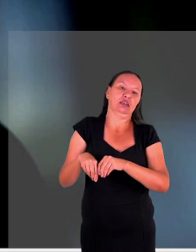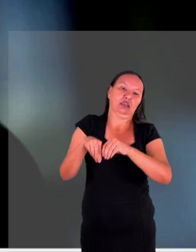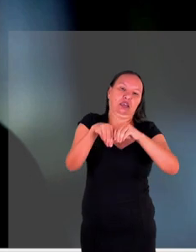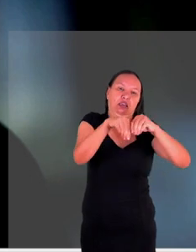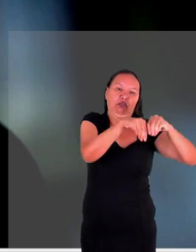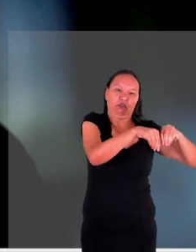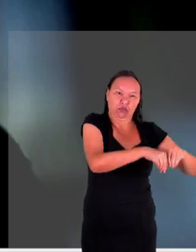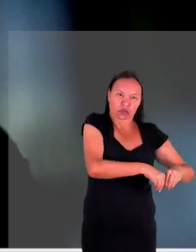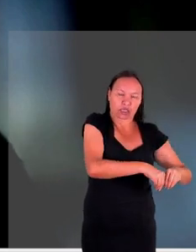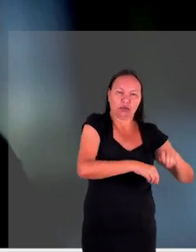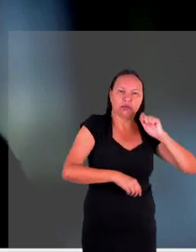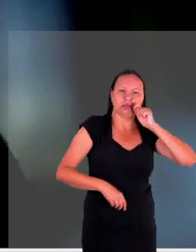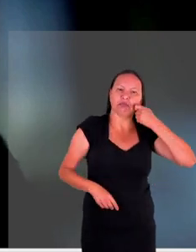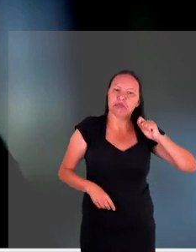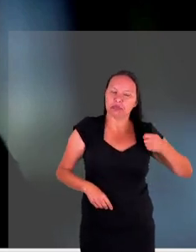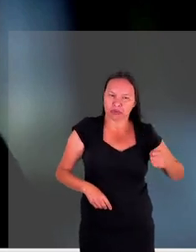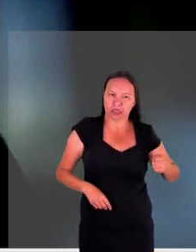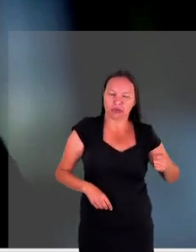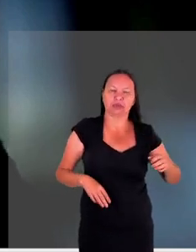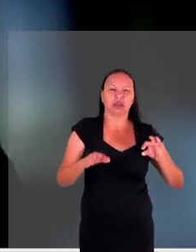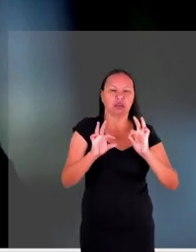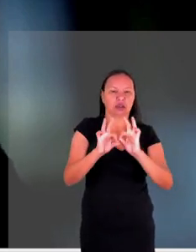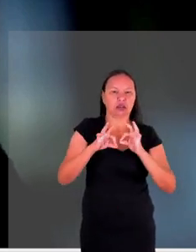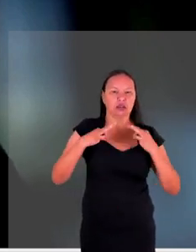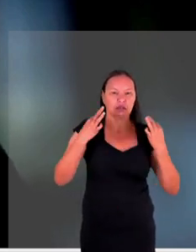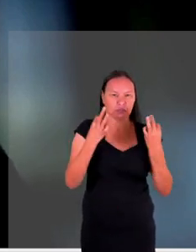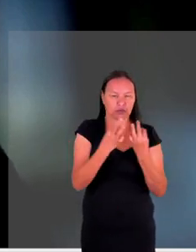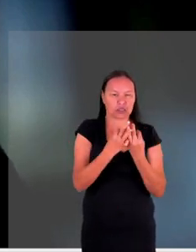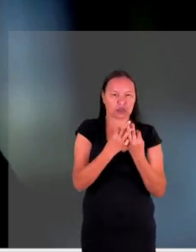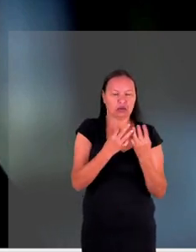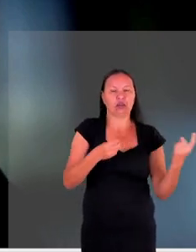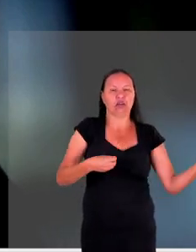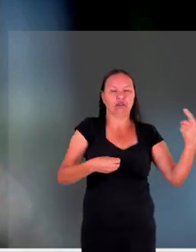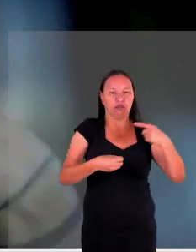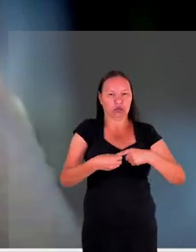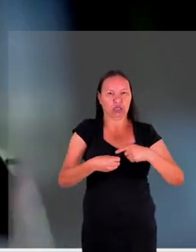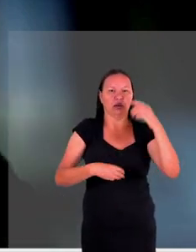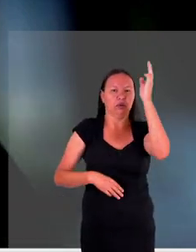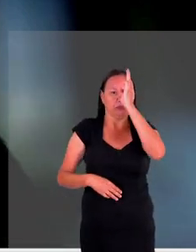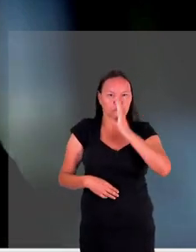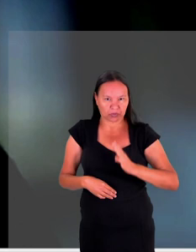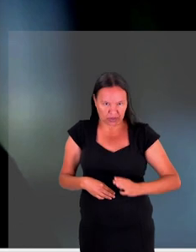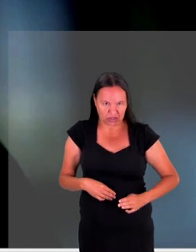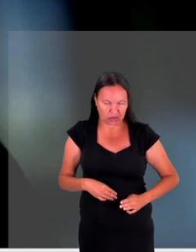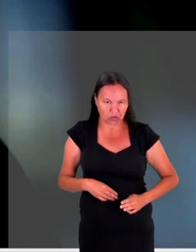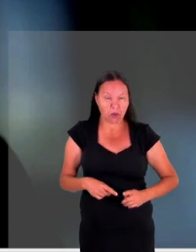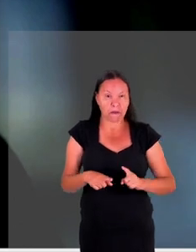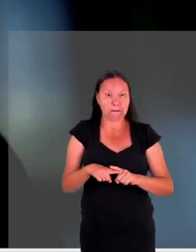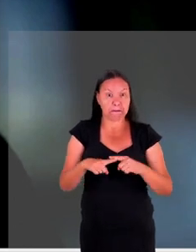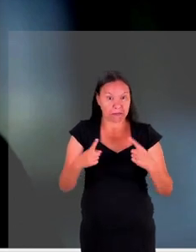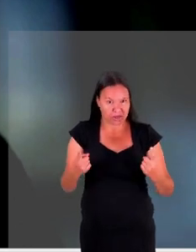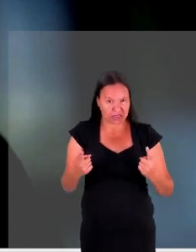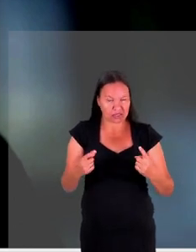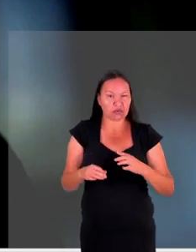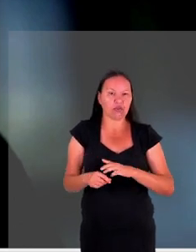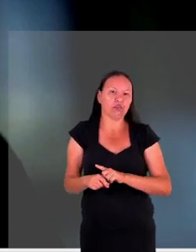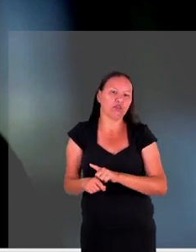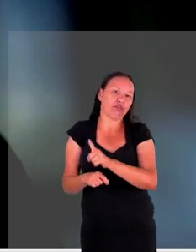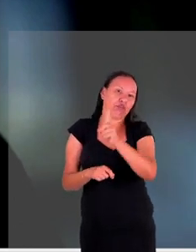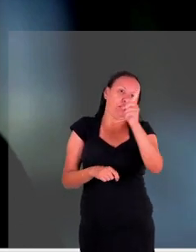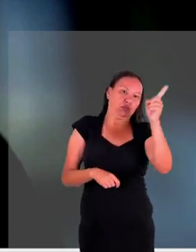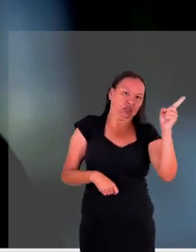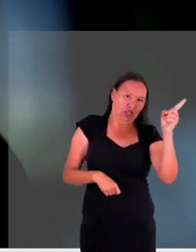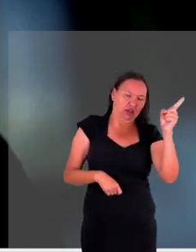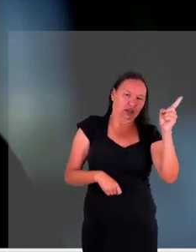preferem ficar por lá algumas famílias que foram para o Brasil resolveram voltar para a Ucrânia por querer estar ali no seu país